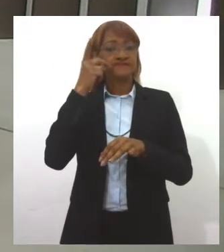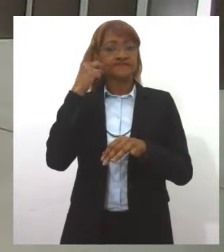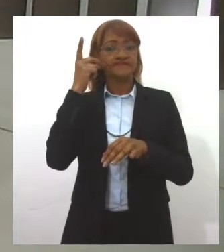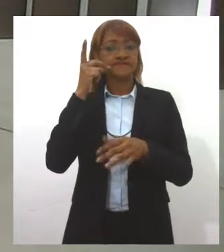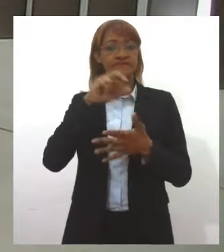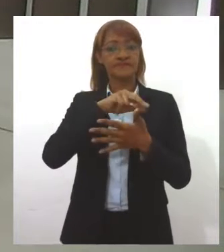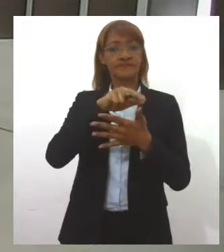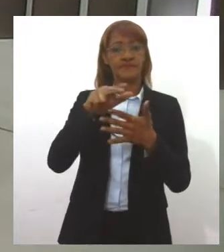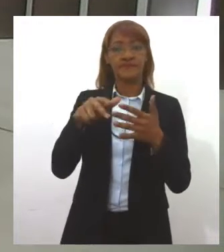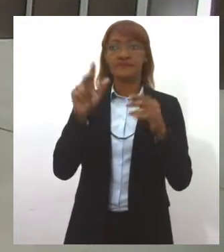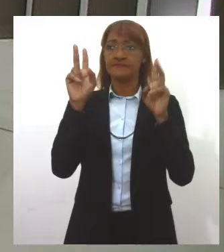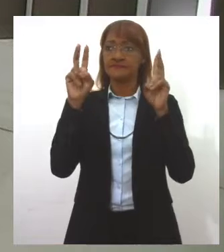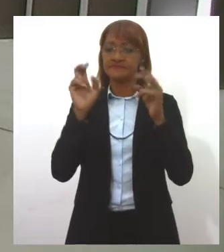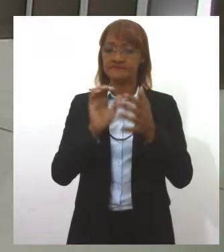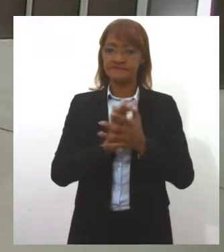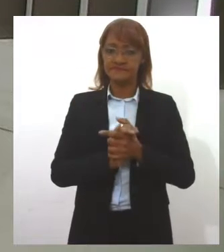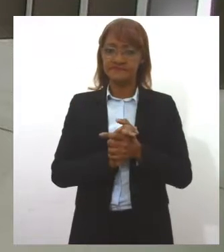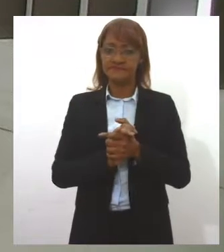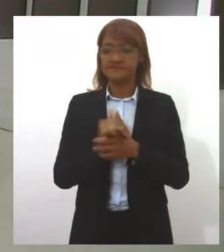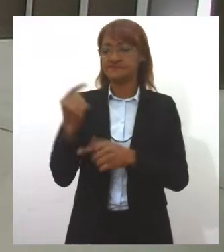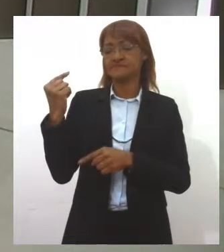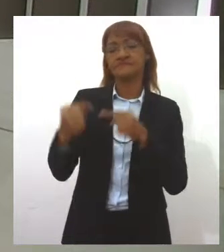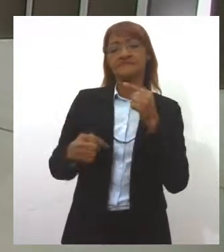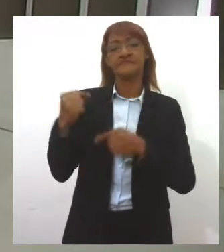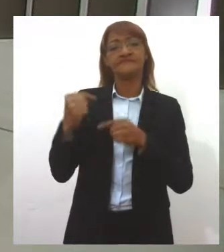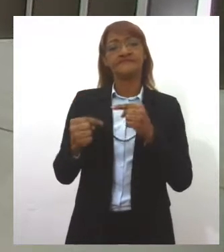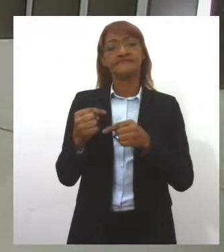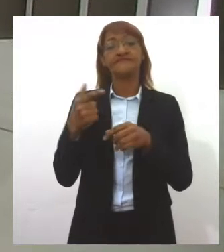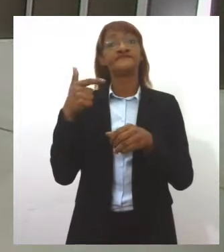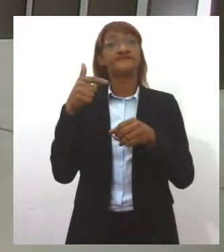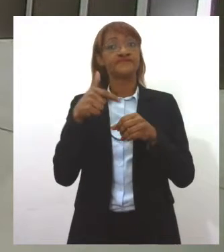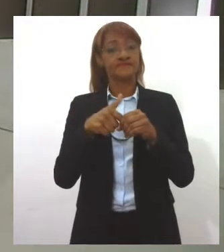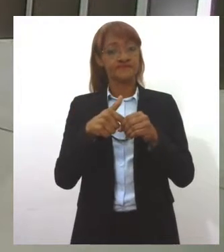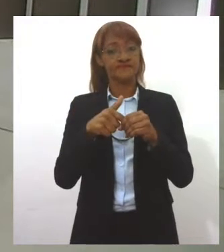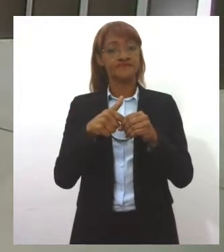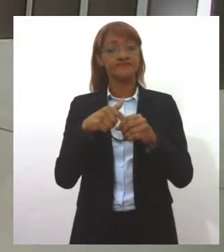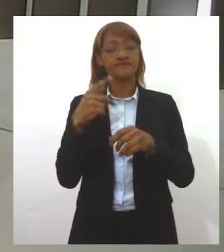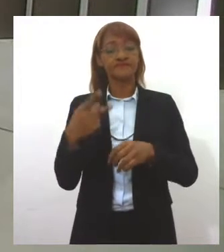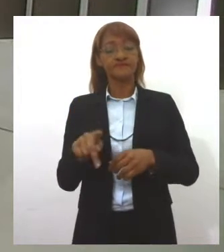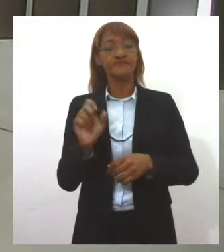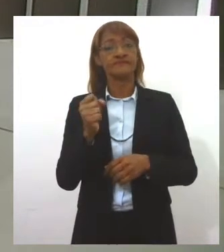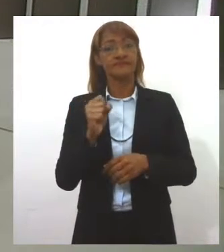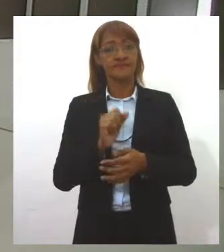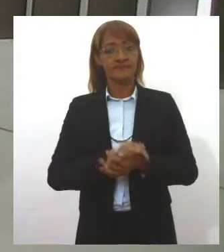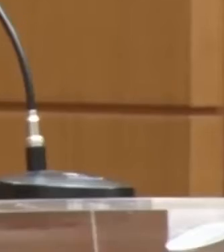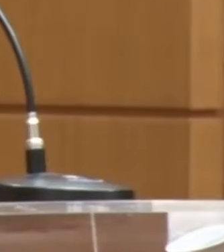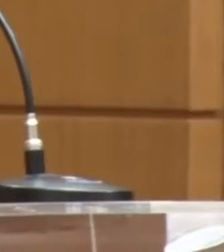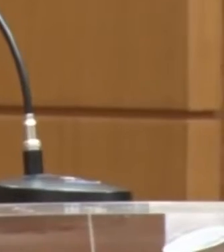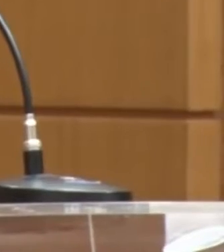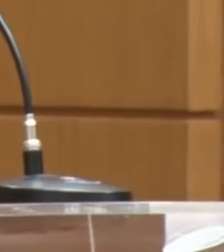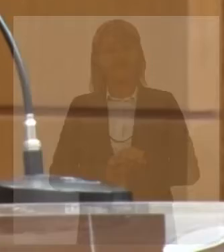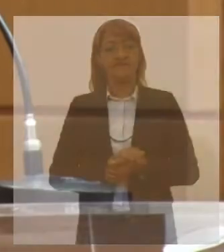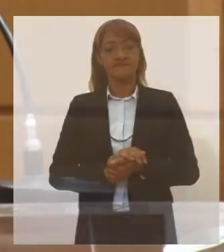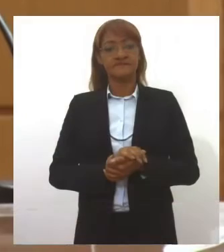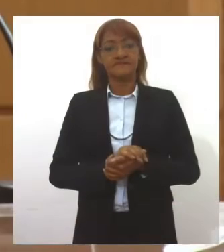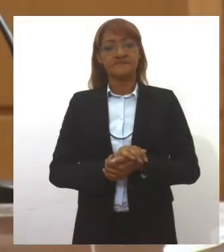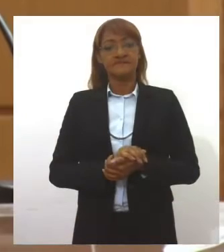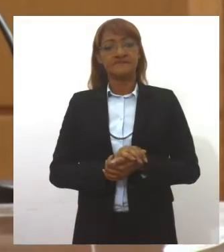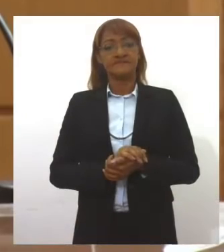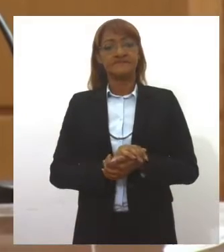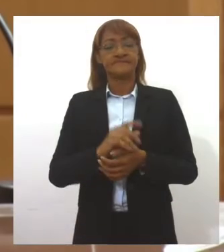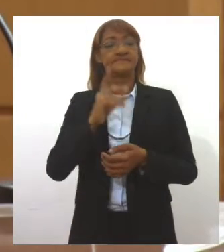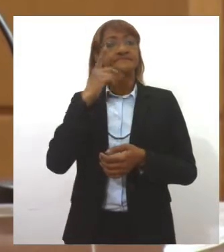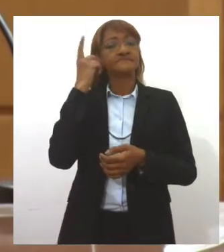vários assuntos. O que mais gerou discussão foi o preço da gasolina praticada em Sergipe. Acompanhe. O